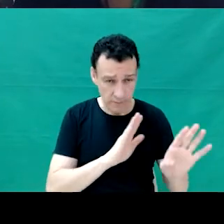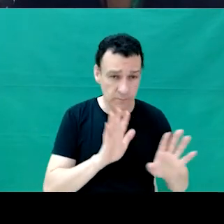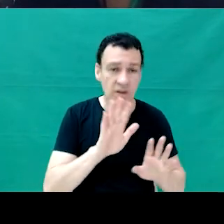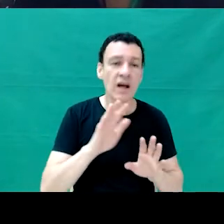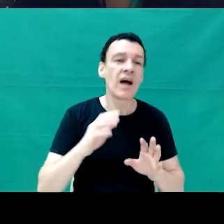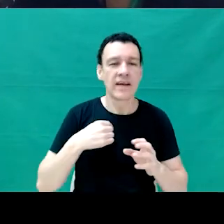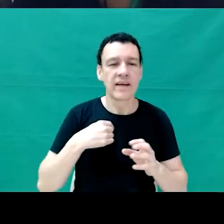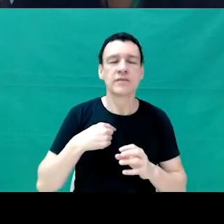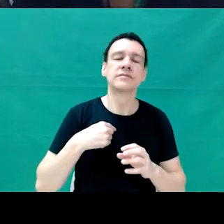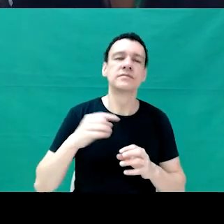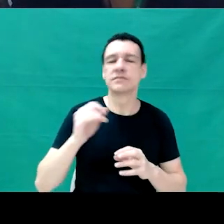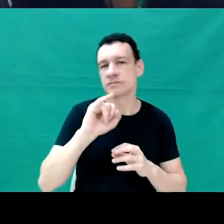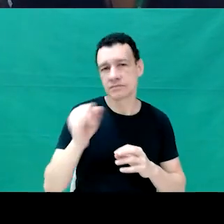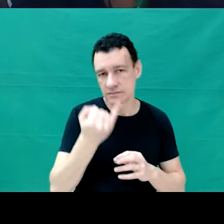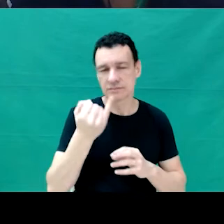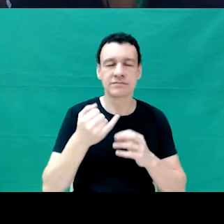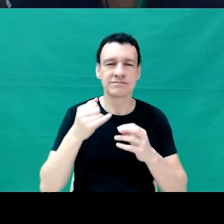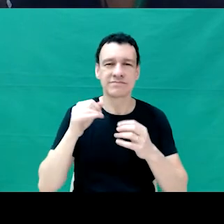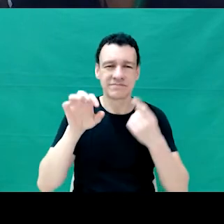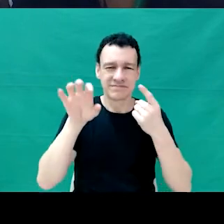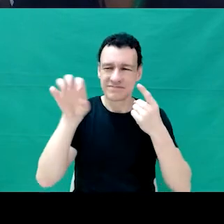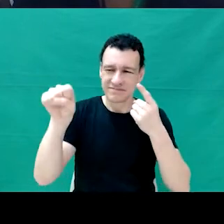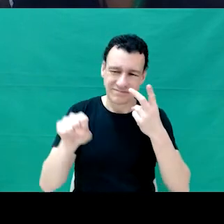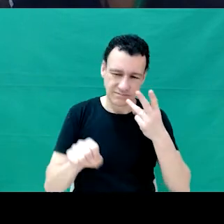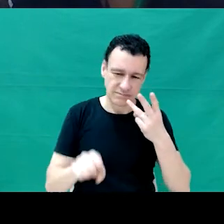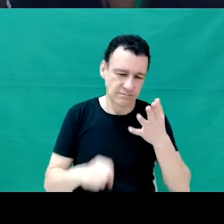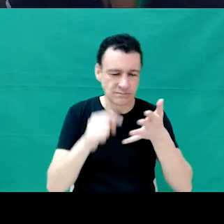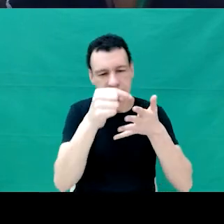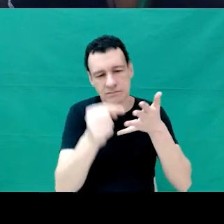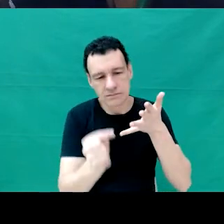ferramentas aqui para quem quer entrar na área de TI.